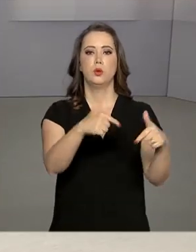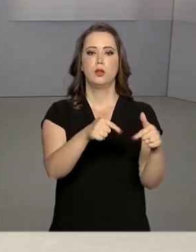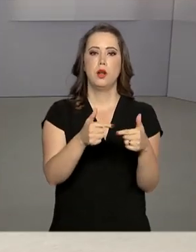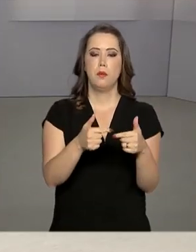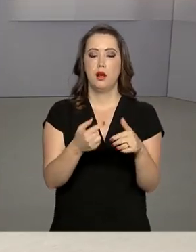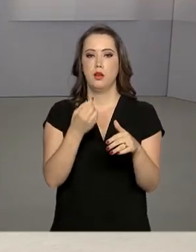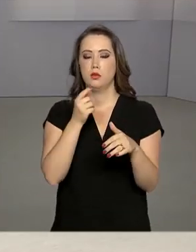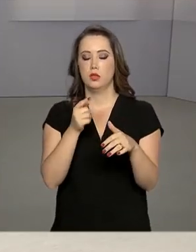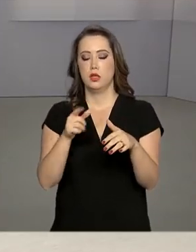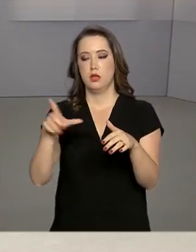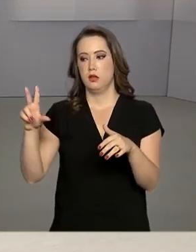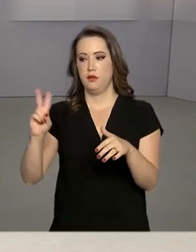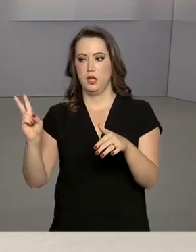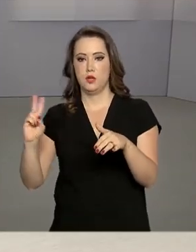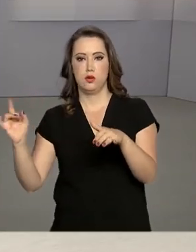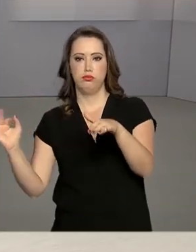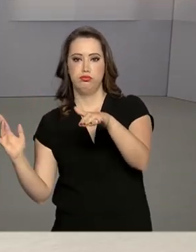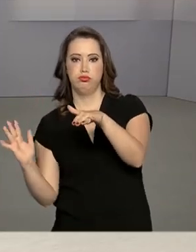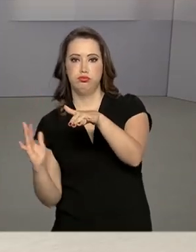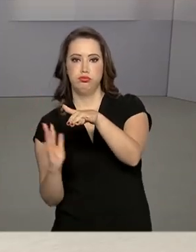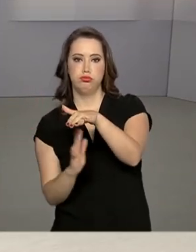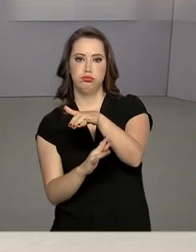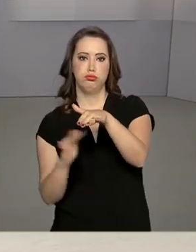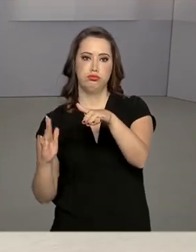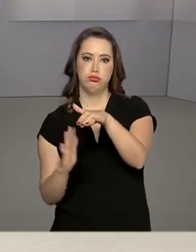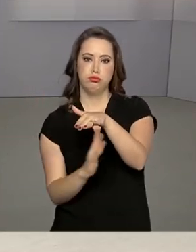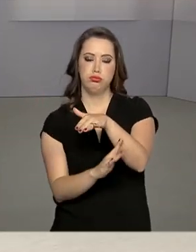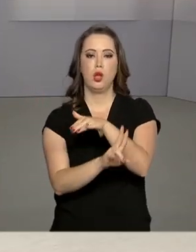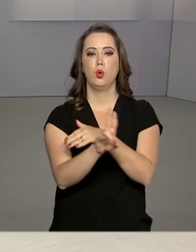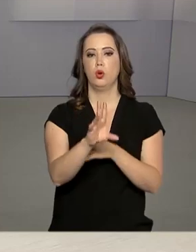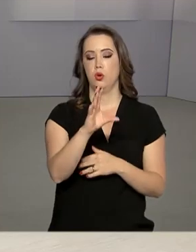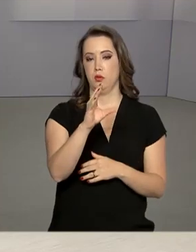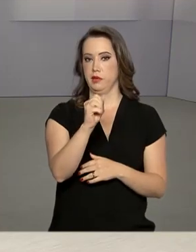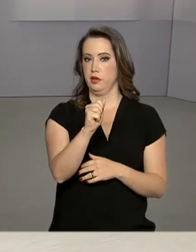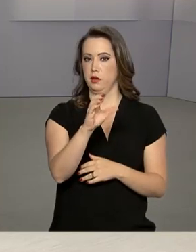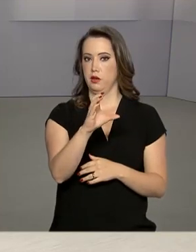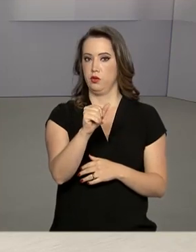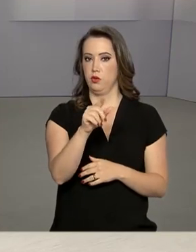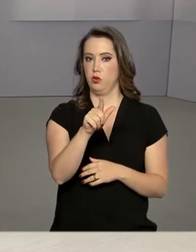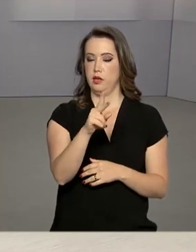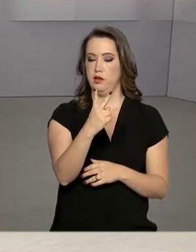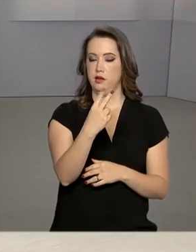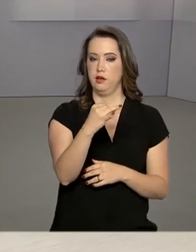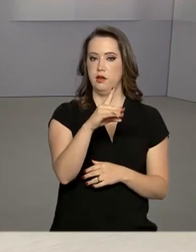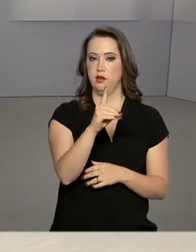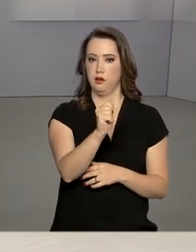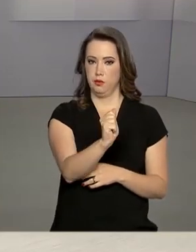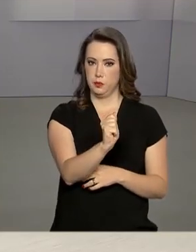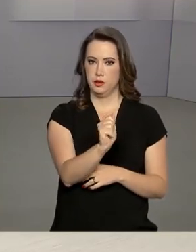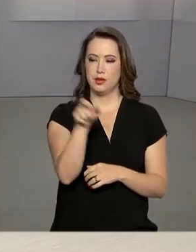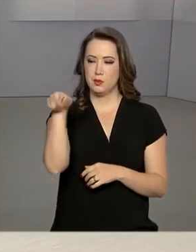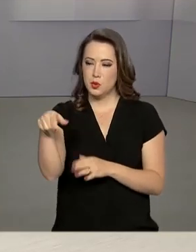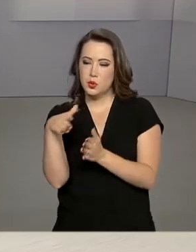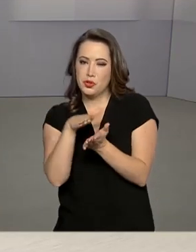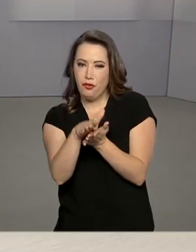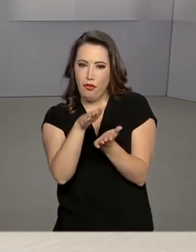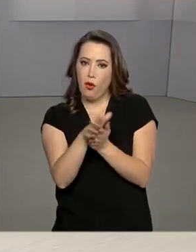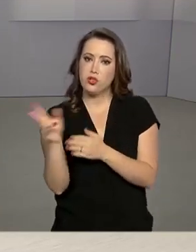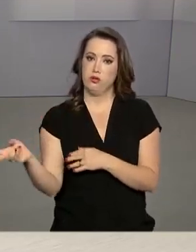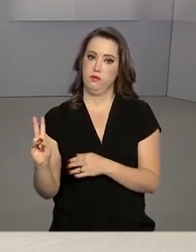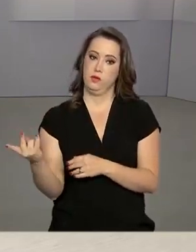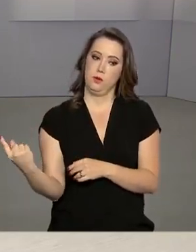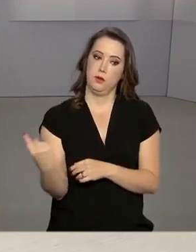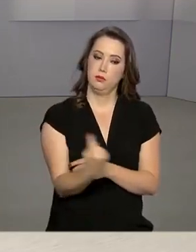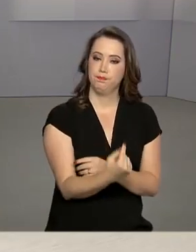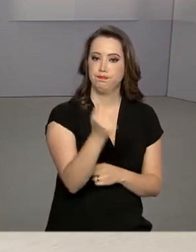Acolhida já atendeu mais de 500 mil imigrantes venezuelanos que fugiram da crise no país vizinho. Nesta quinta-feira, o